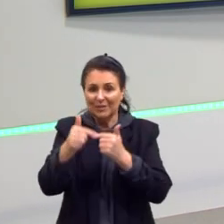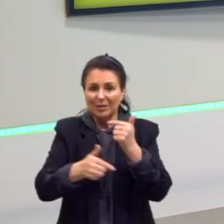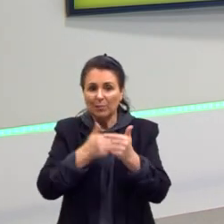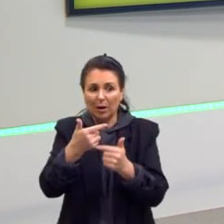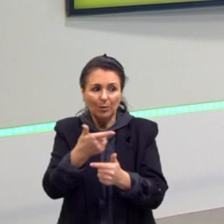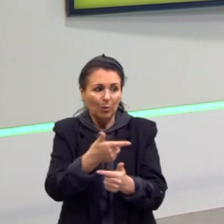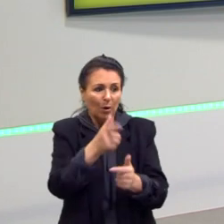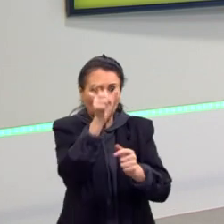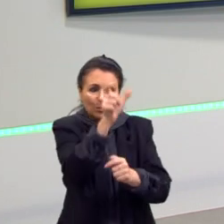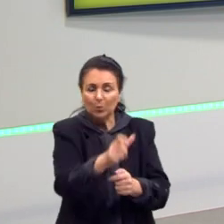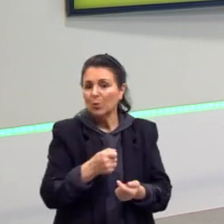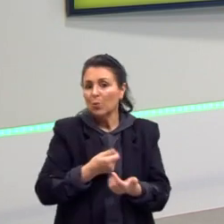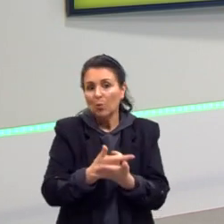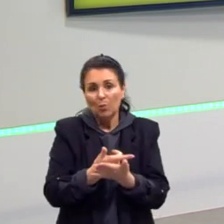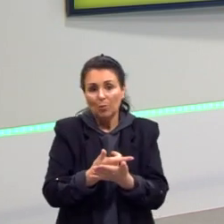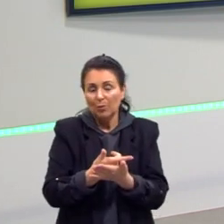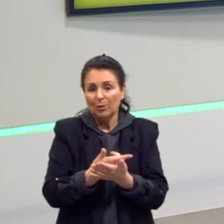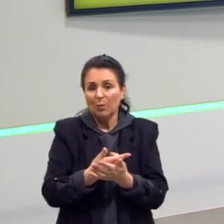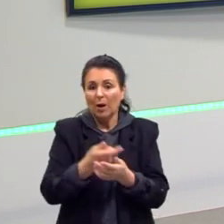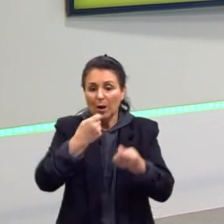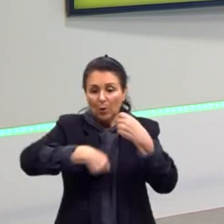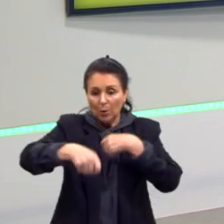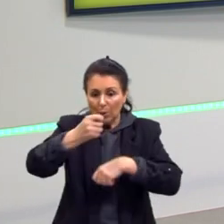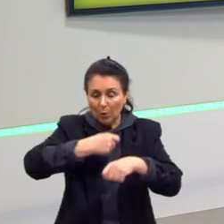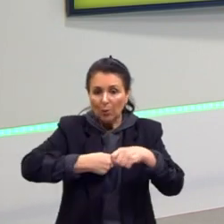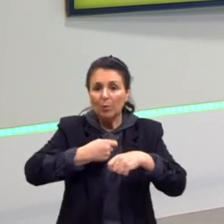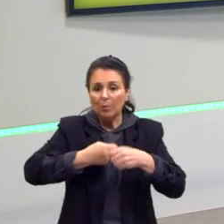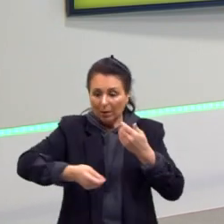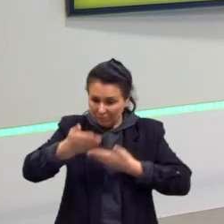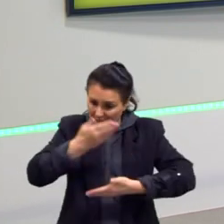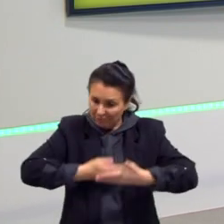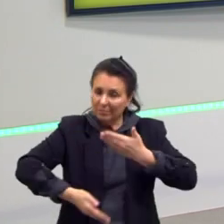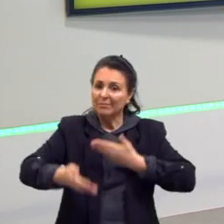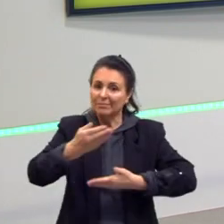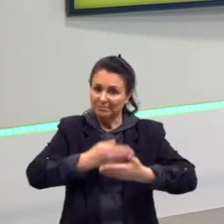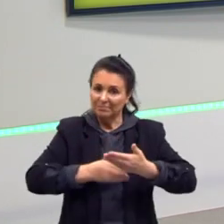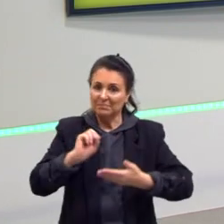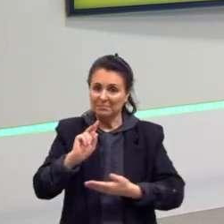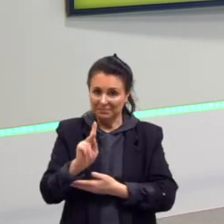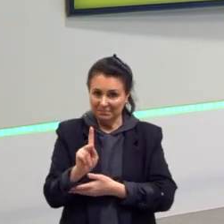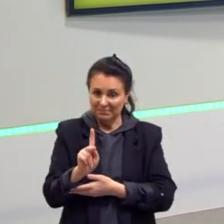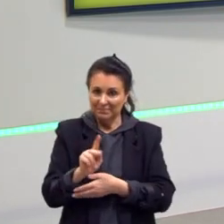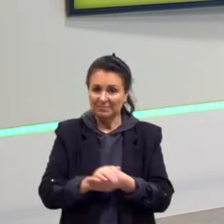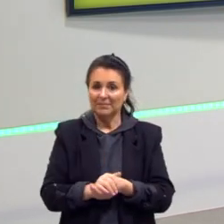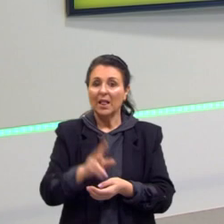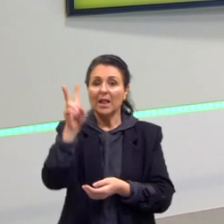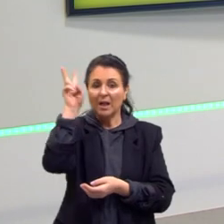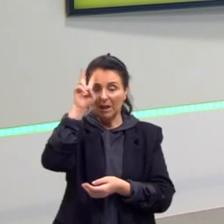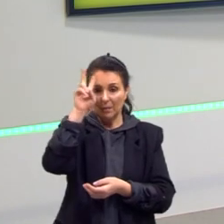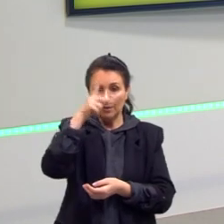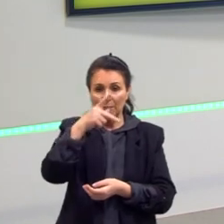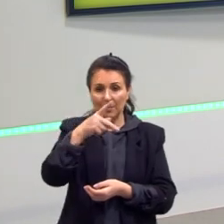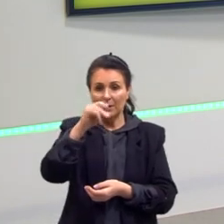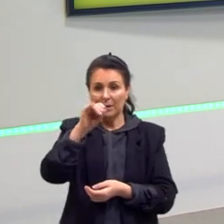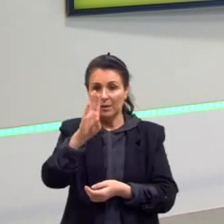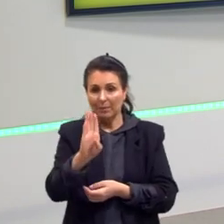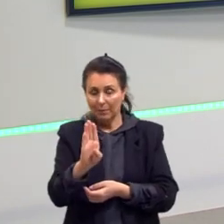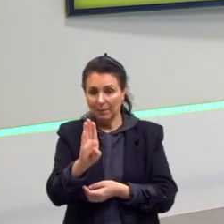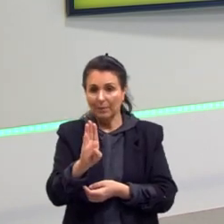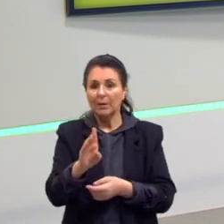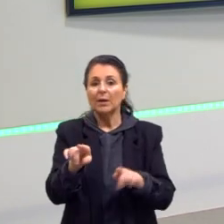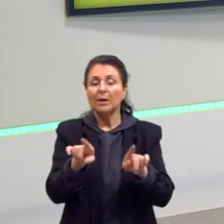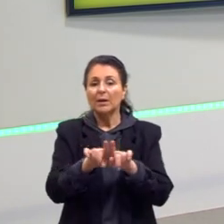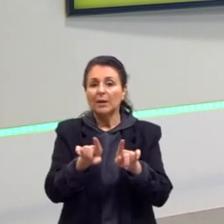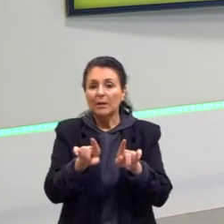comprando, né, fazendo toda aquela, aquela, aquele giro econômico, tá, meninos e meninas? Então, lembra, produto interno bruto e a taxa de